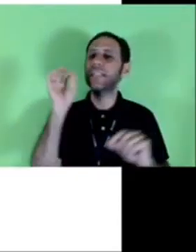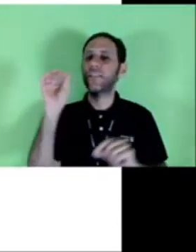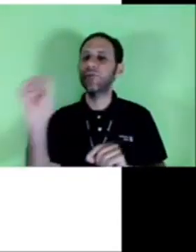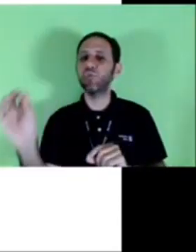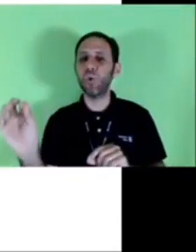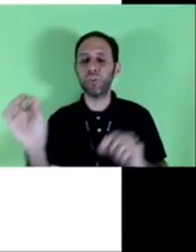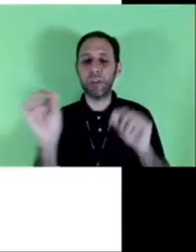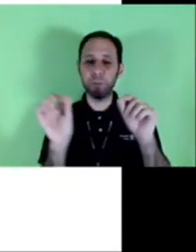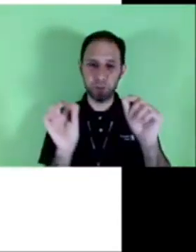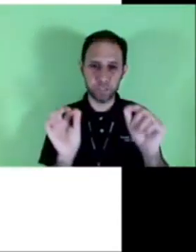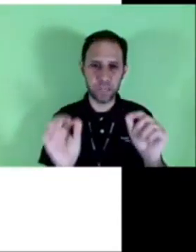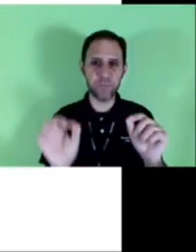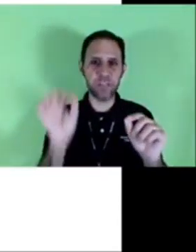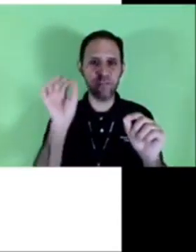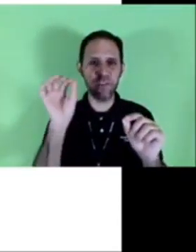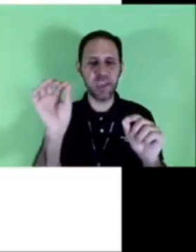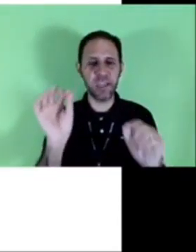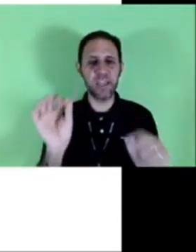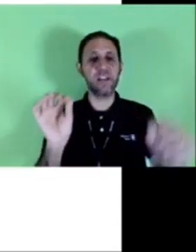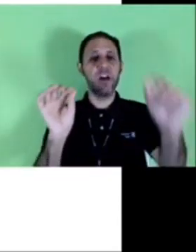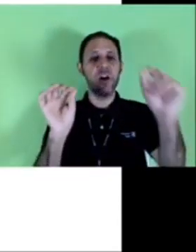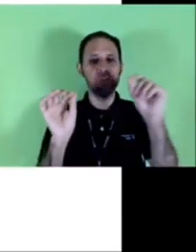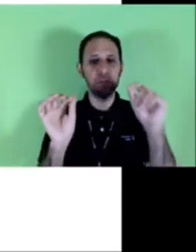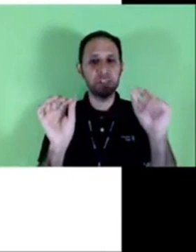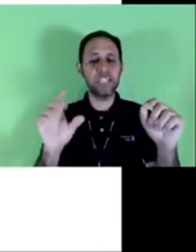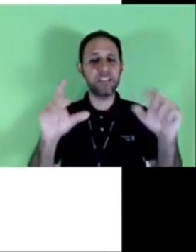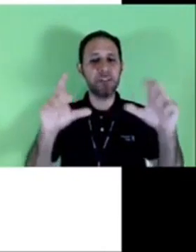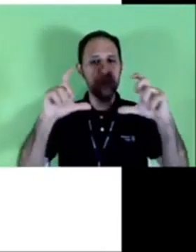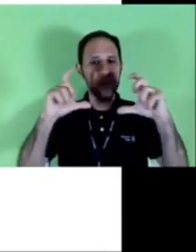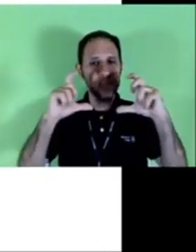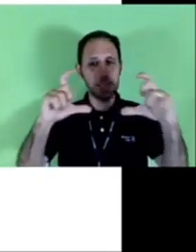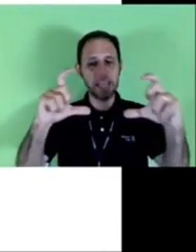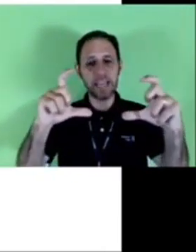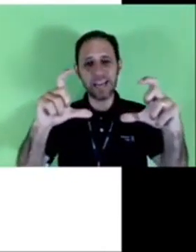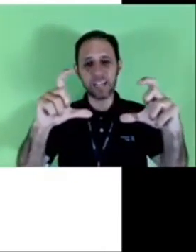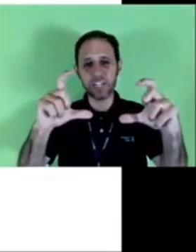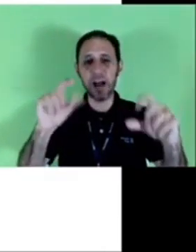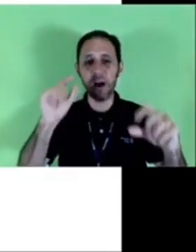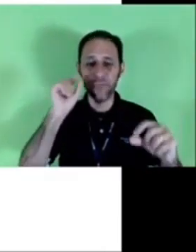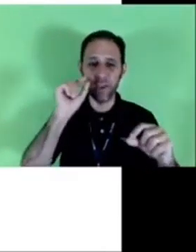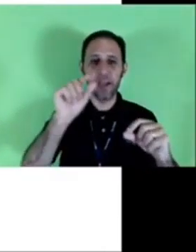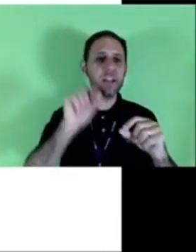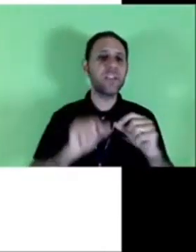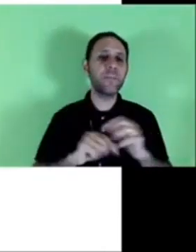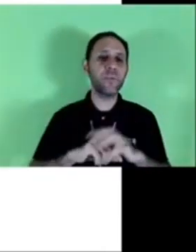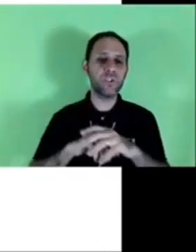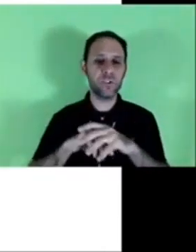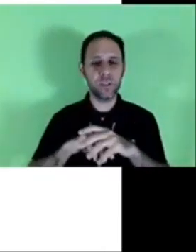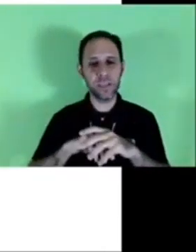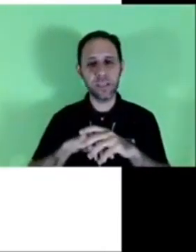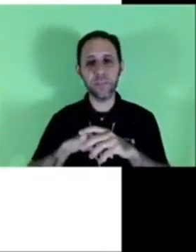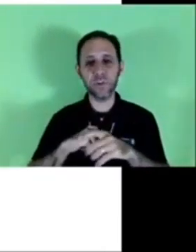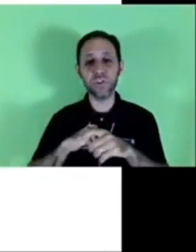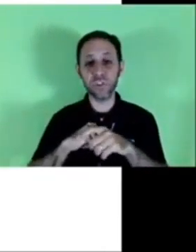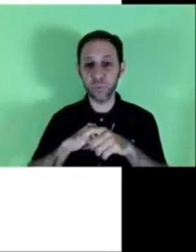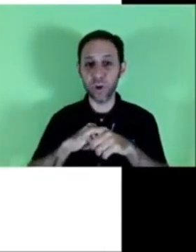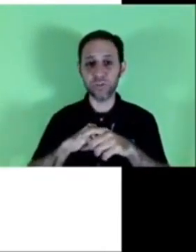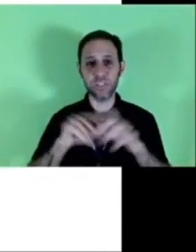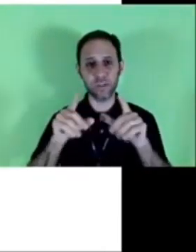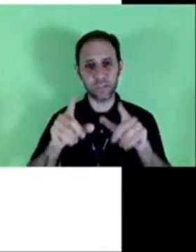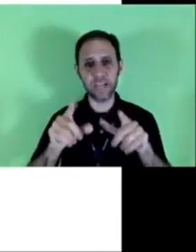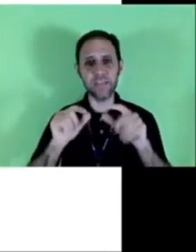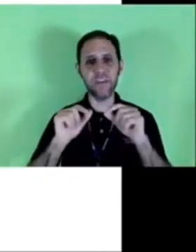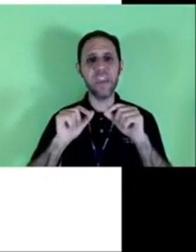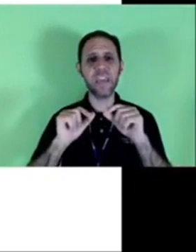solicita dois pontos lembra que nós falamos que vem requerer ou solicita vai aparecer em caixa alta depois e depois dois